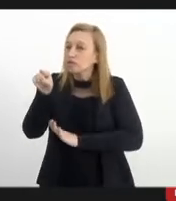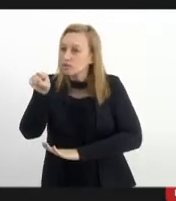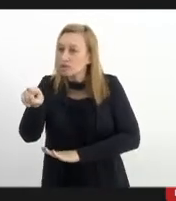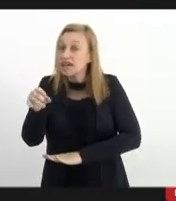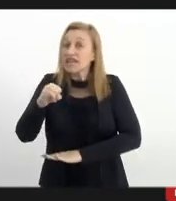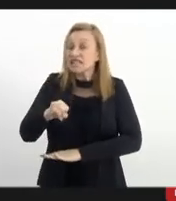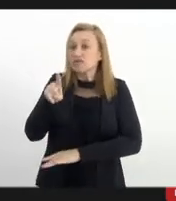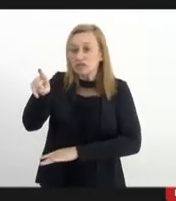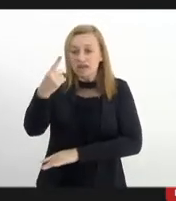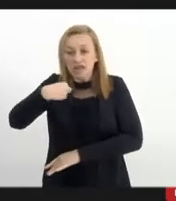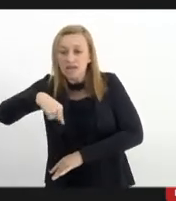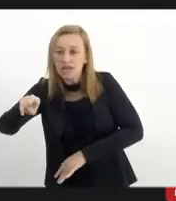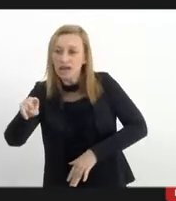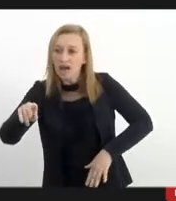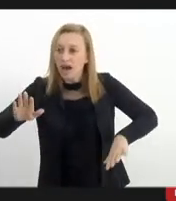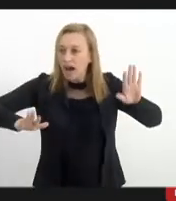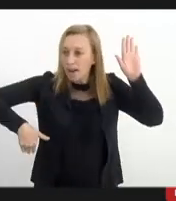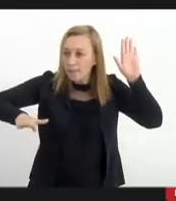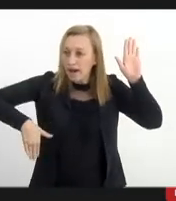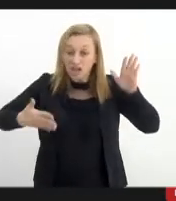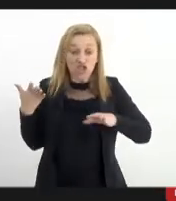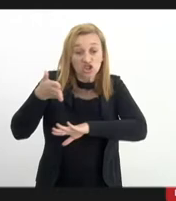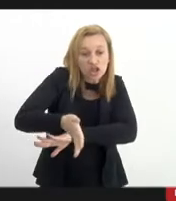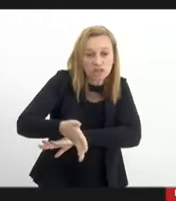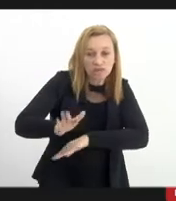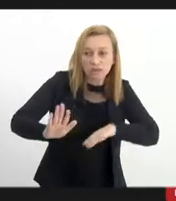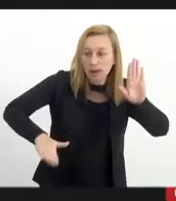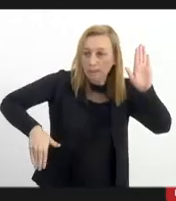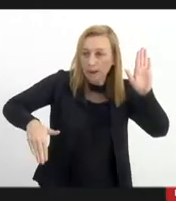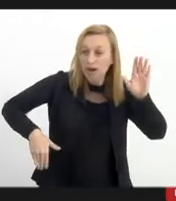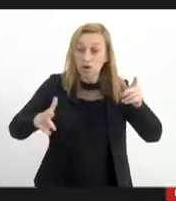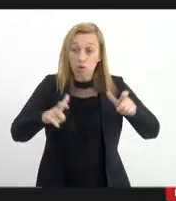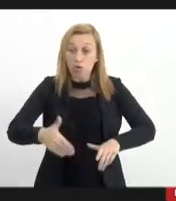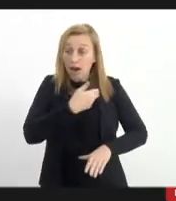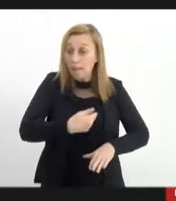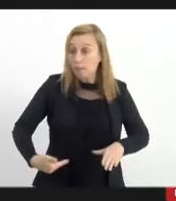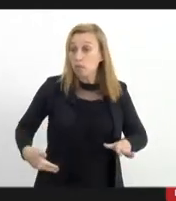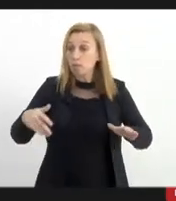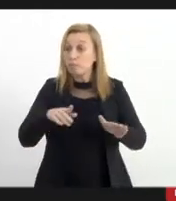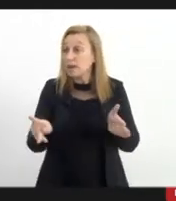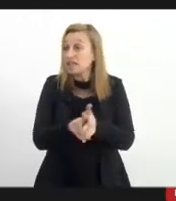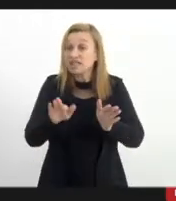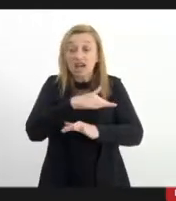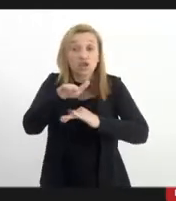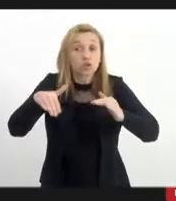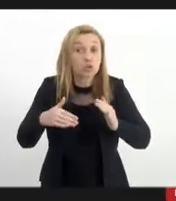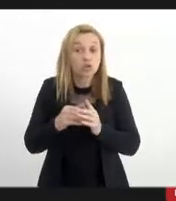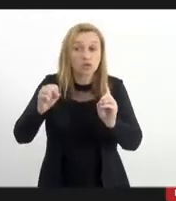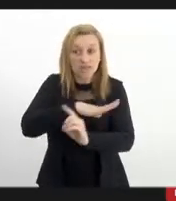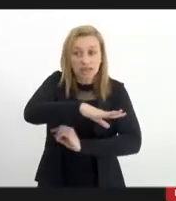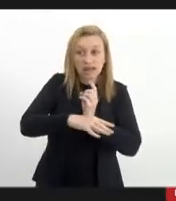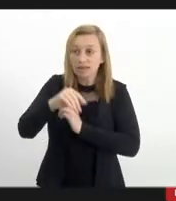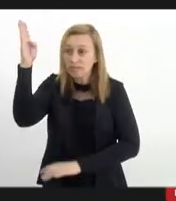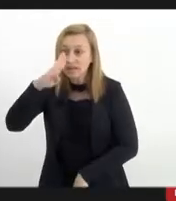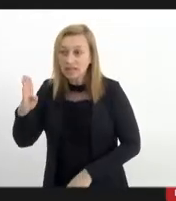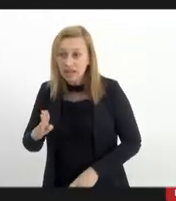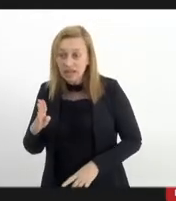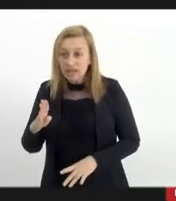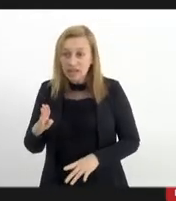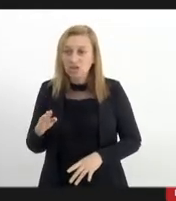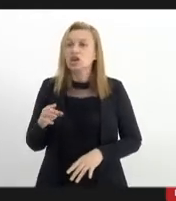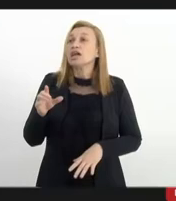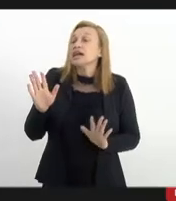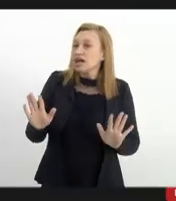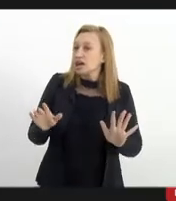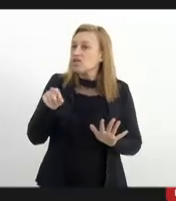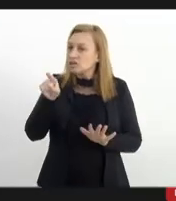você estiver indo à praia e quando você estiver chegando na praia, que é um bem público aberto a toda a sociedade brasileira e do mundo inteiro, se por